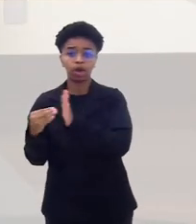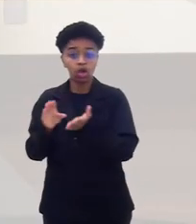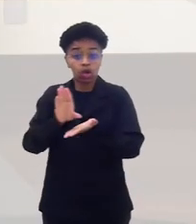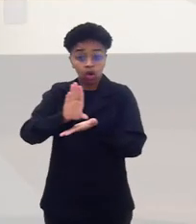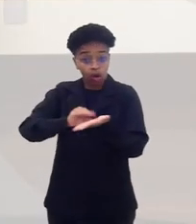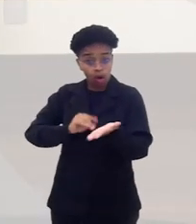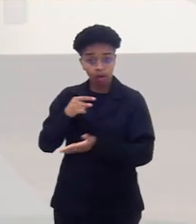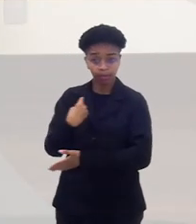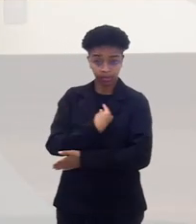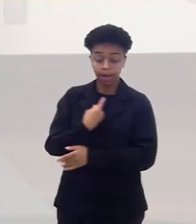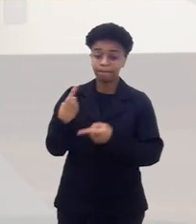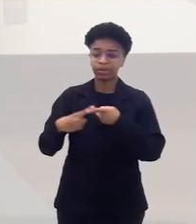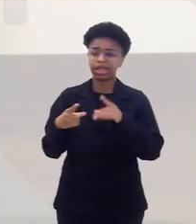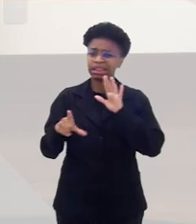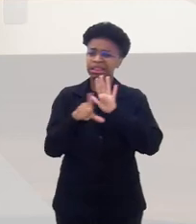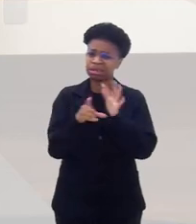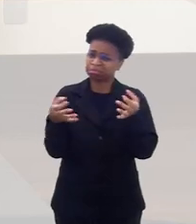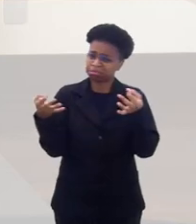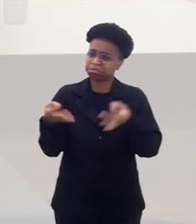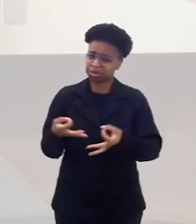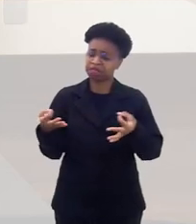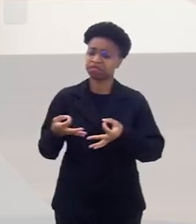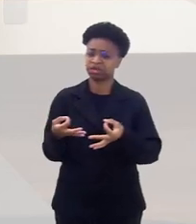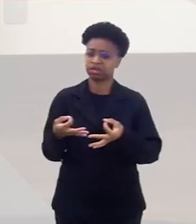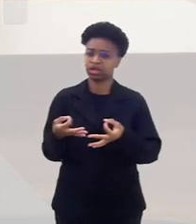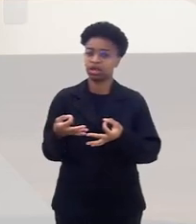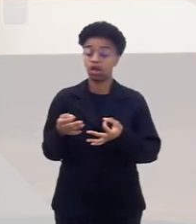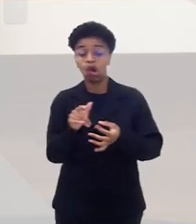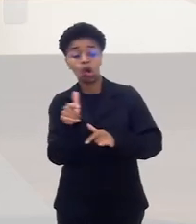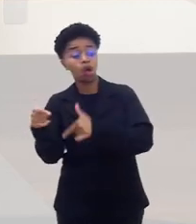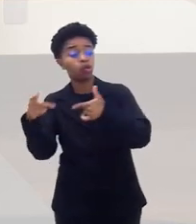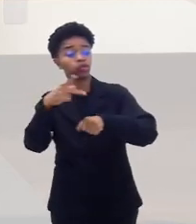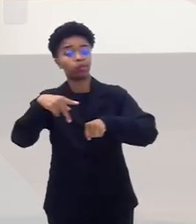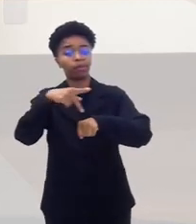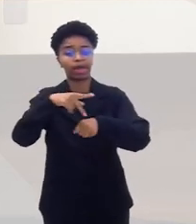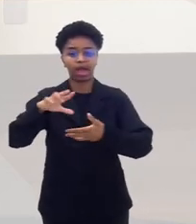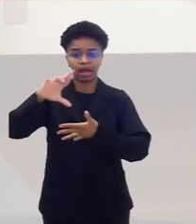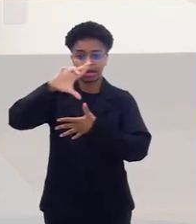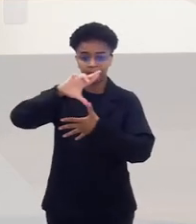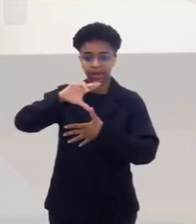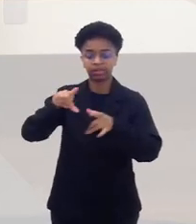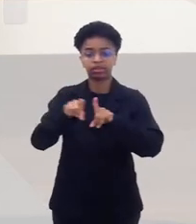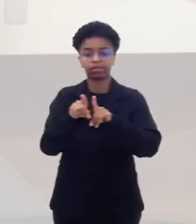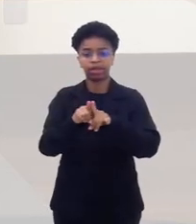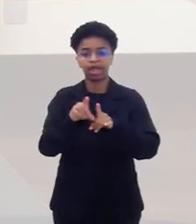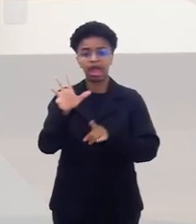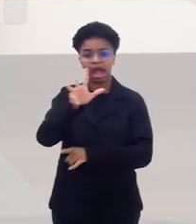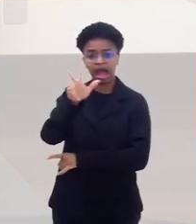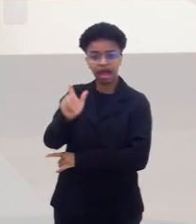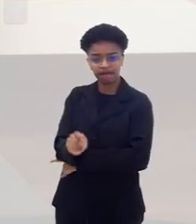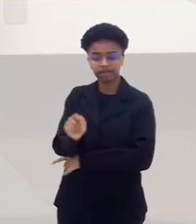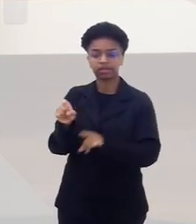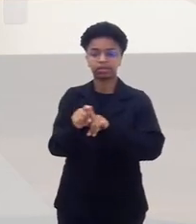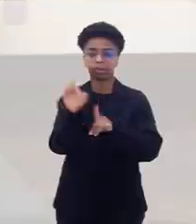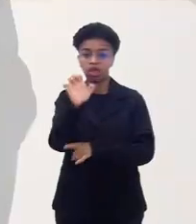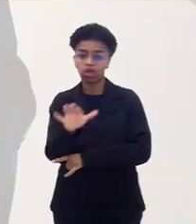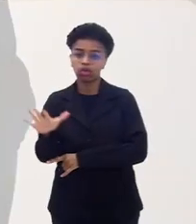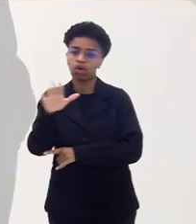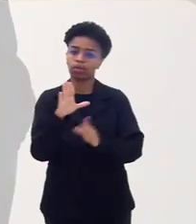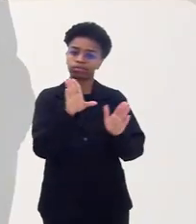uma lei tão exemplar, tão ideal, que vários países da América Latina, da África e até da Europa